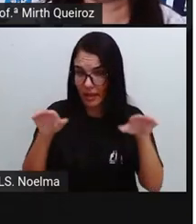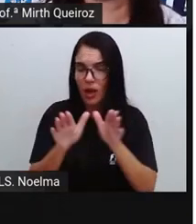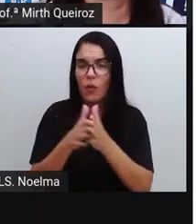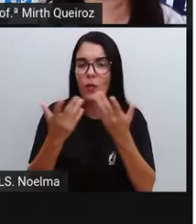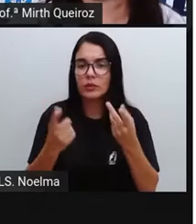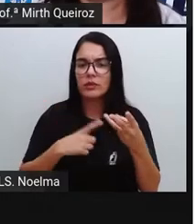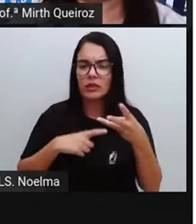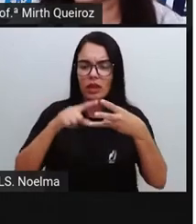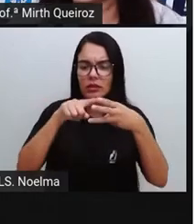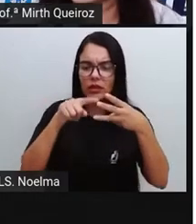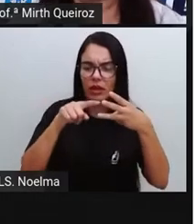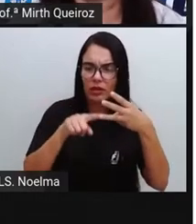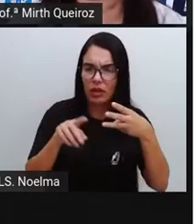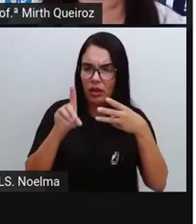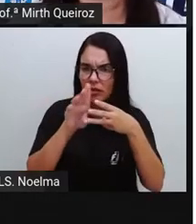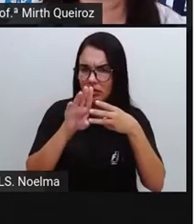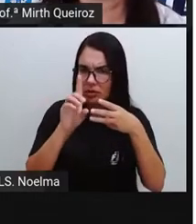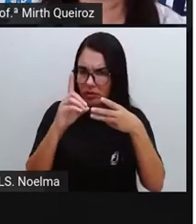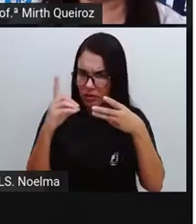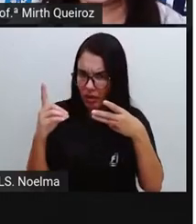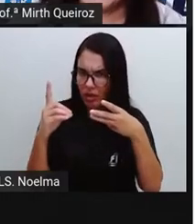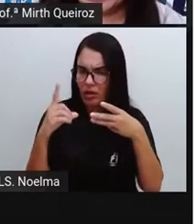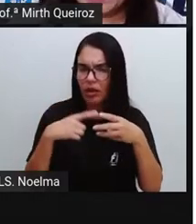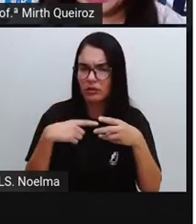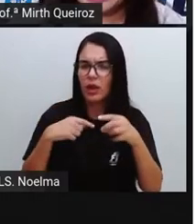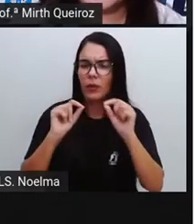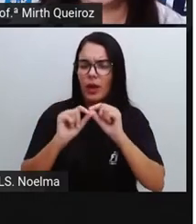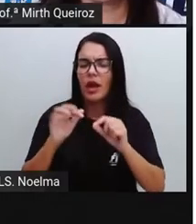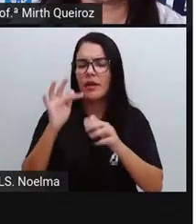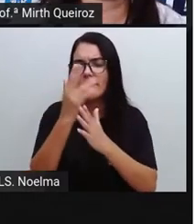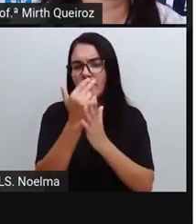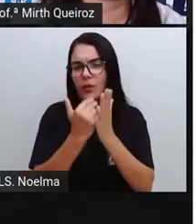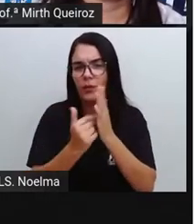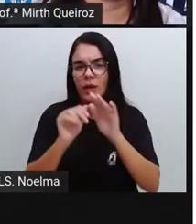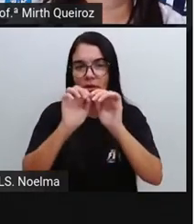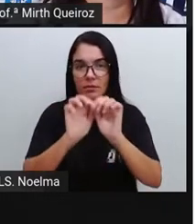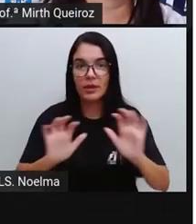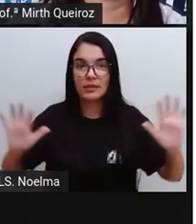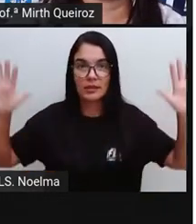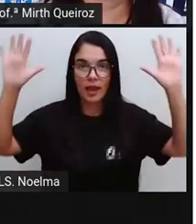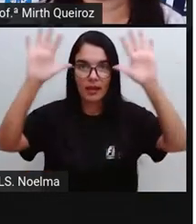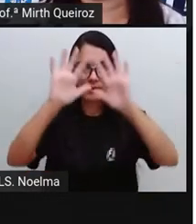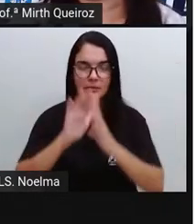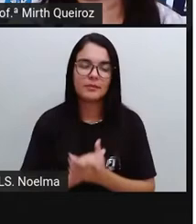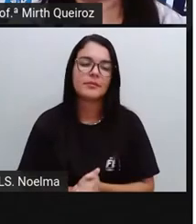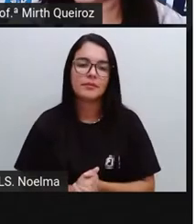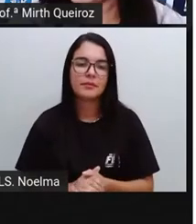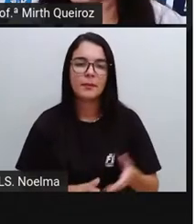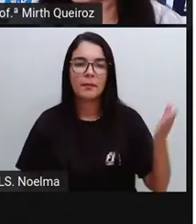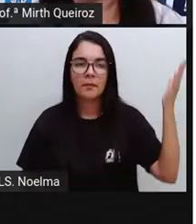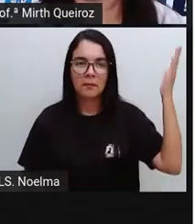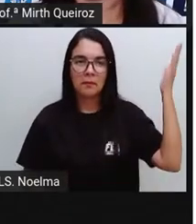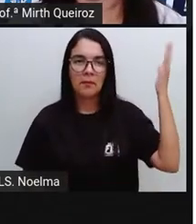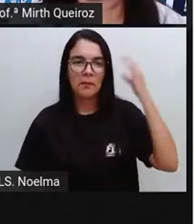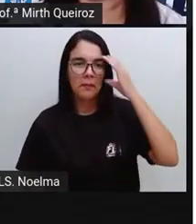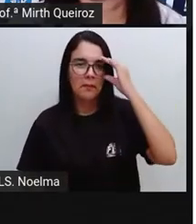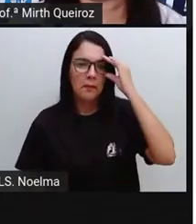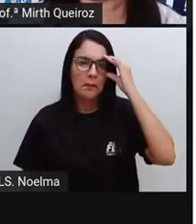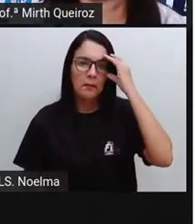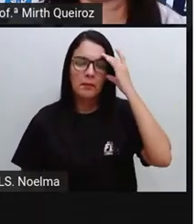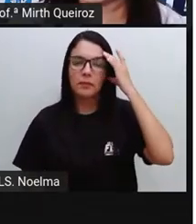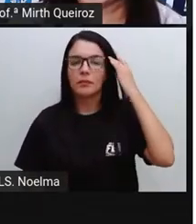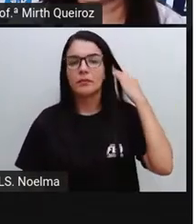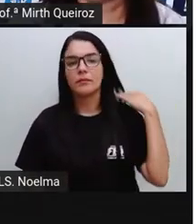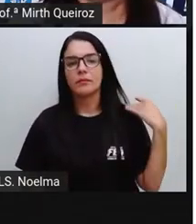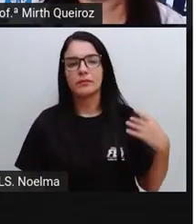Quando elas são tridimensionais, elas são figuras espaciais, certo? As principais figuras planas, que são aquelas figuras